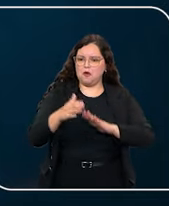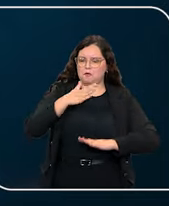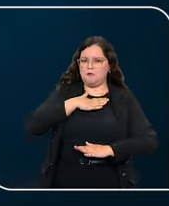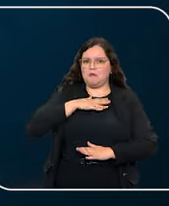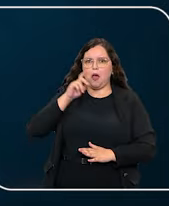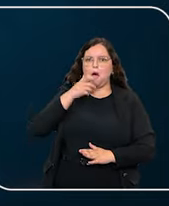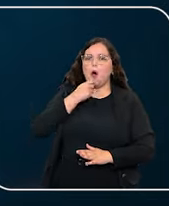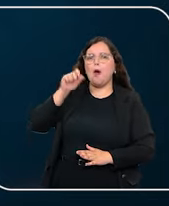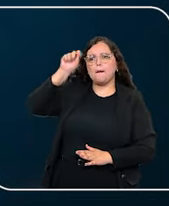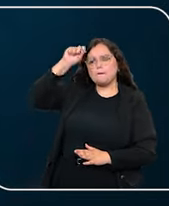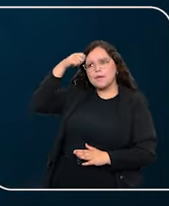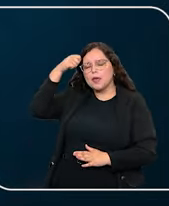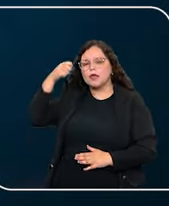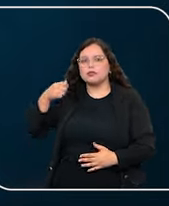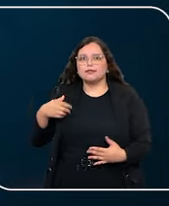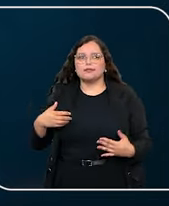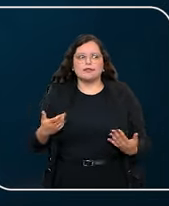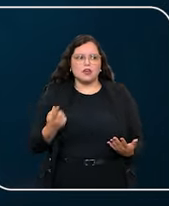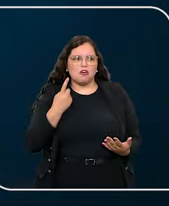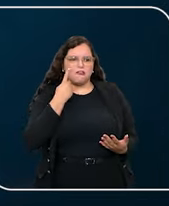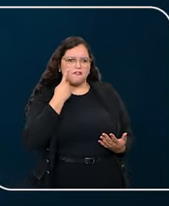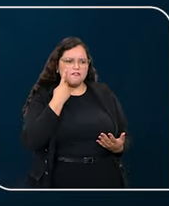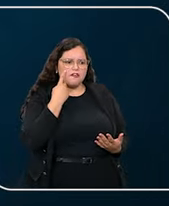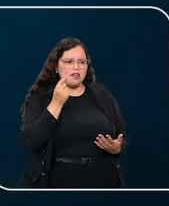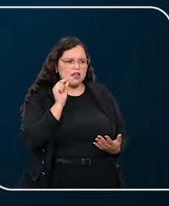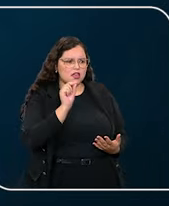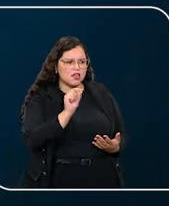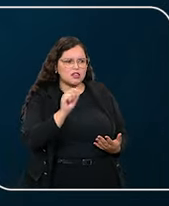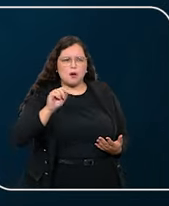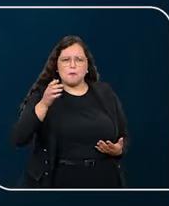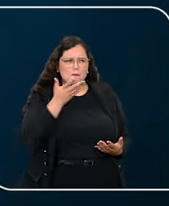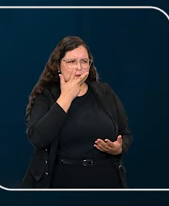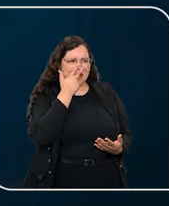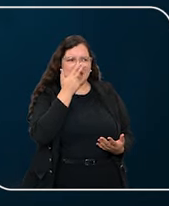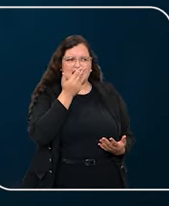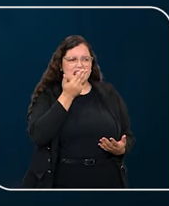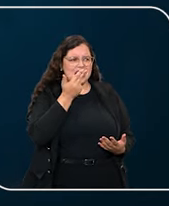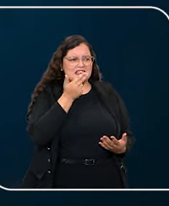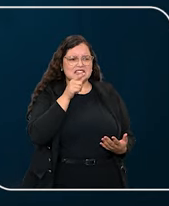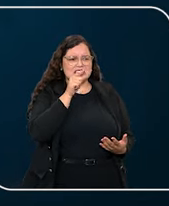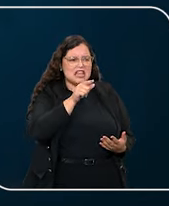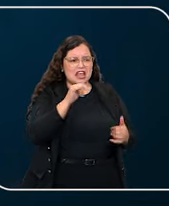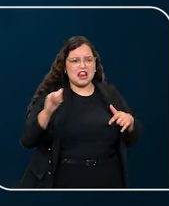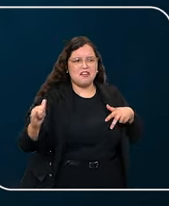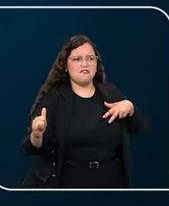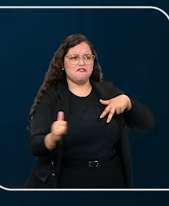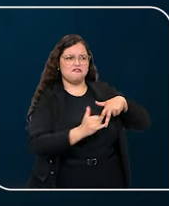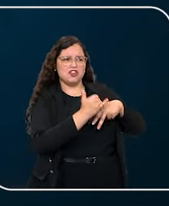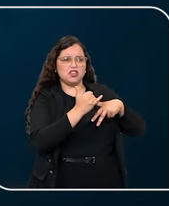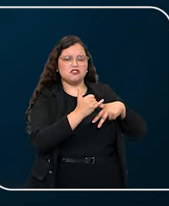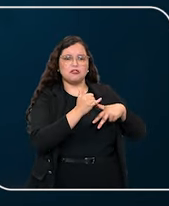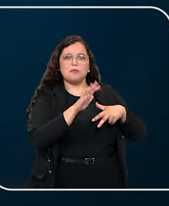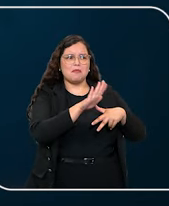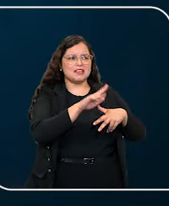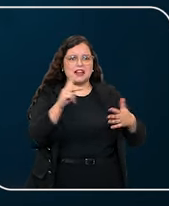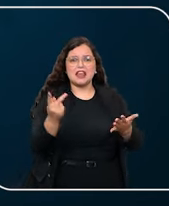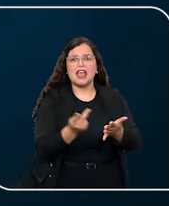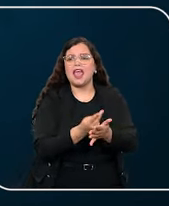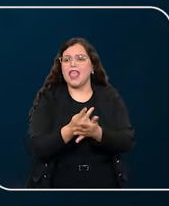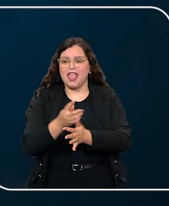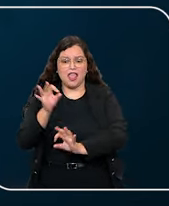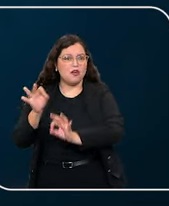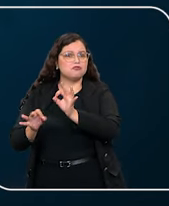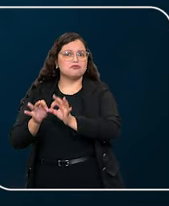Isso, a meu ver, é um grande, me perdo a expressão, um grande tapa na cara daquele que foi vítima de um erro judiciário.